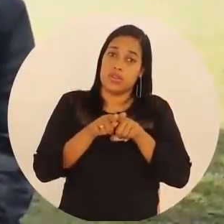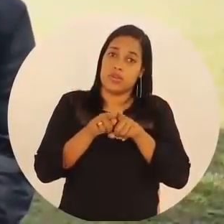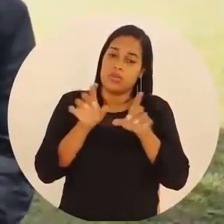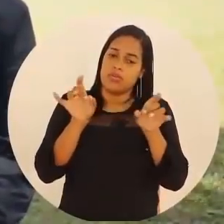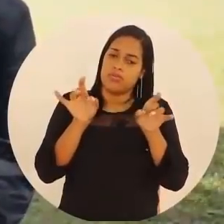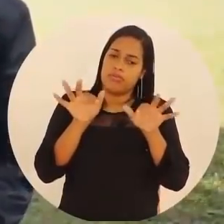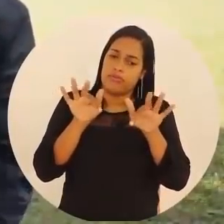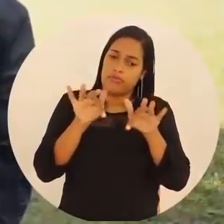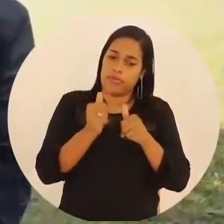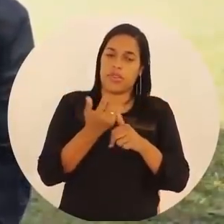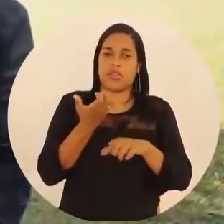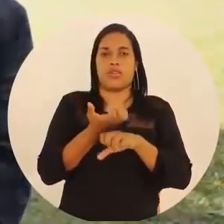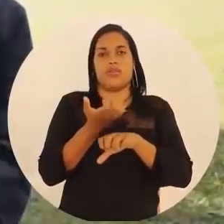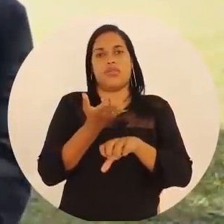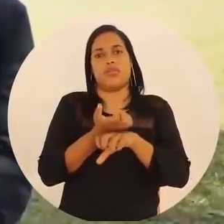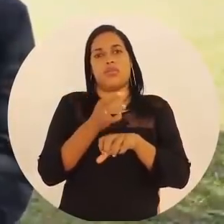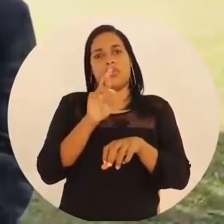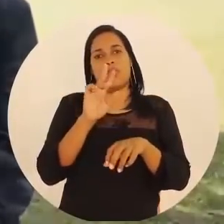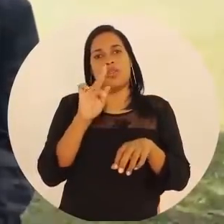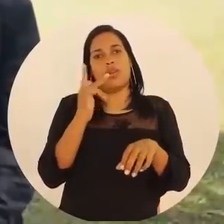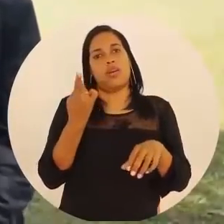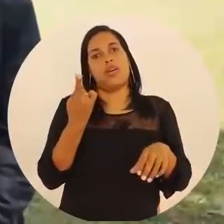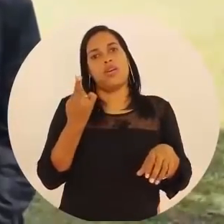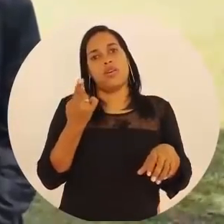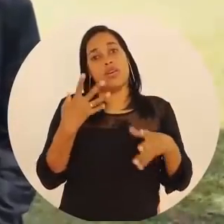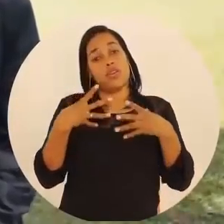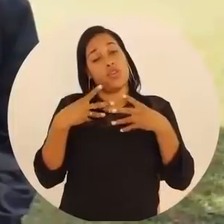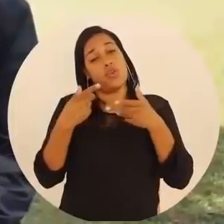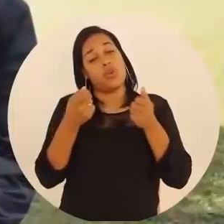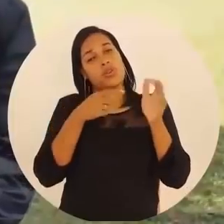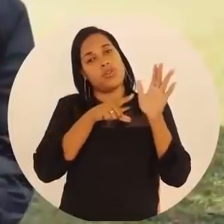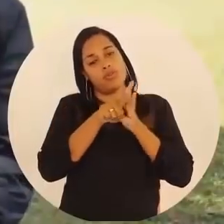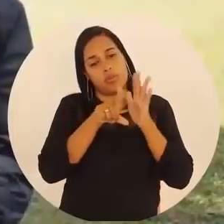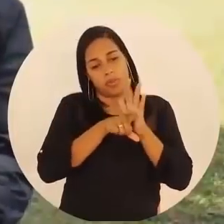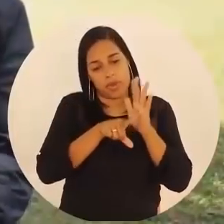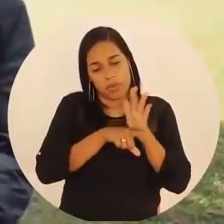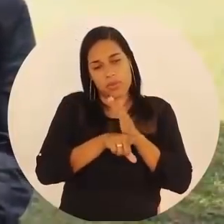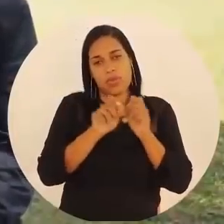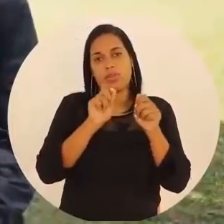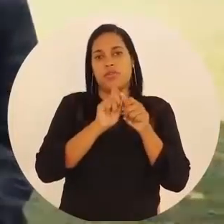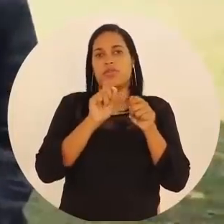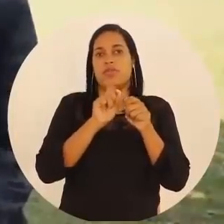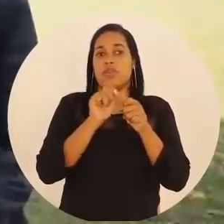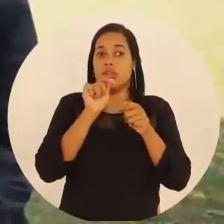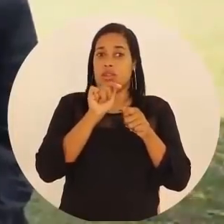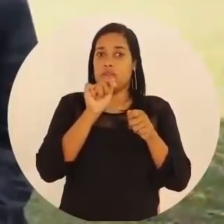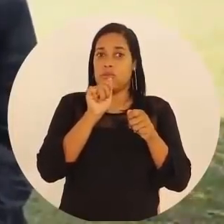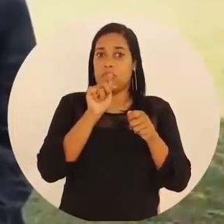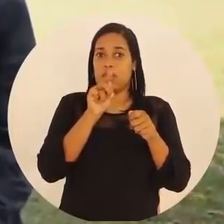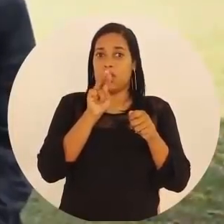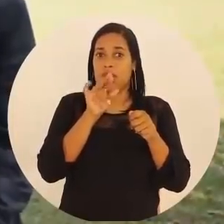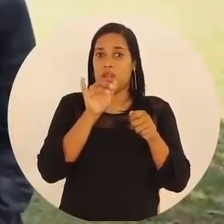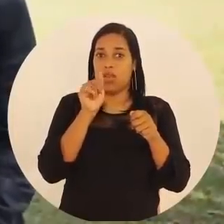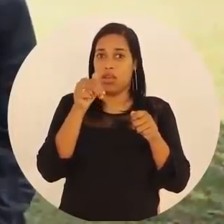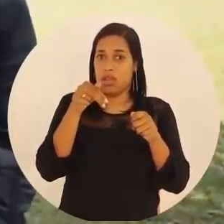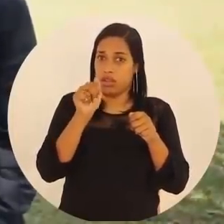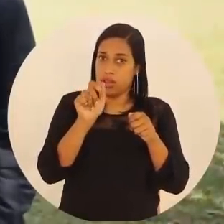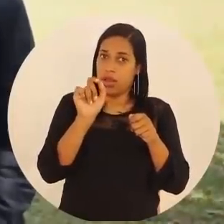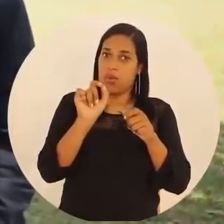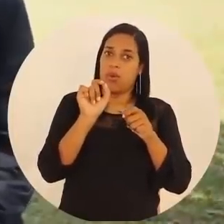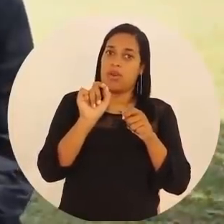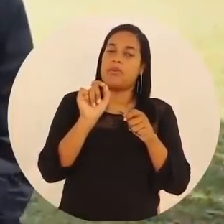concluímos a nossa disciplina de recursos humanos. Todas as perguntas que foram elaboradas para a Adriana foram